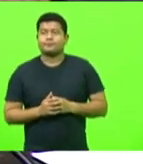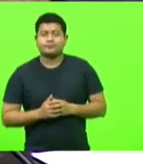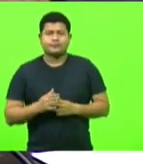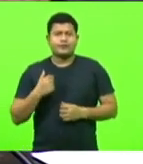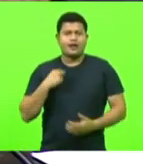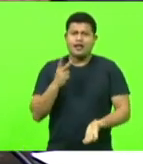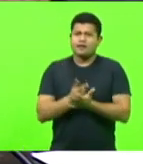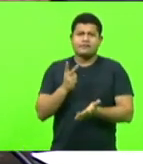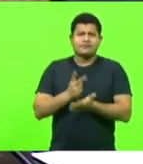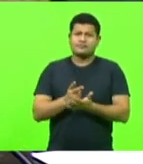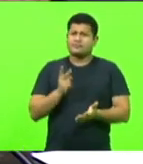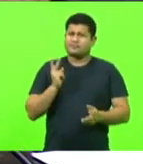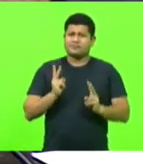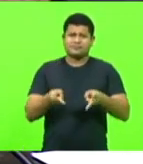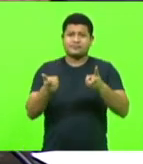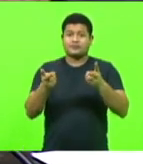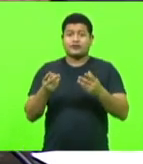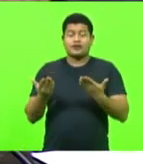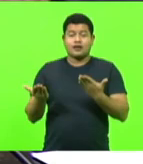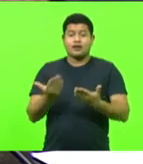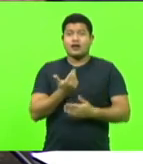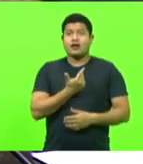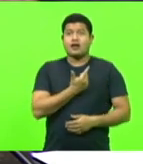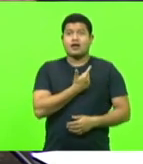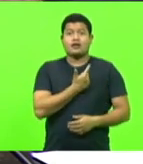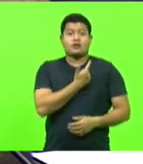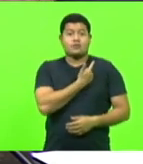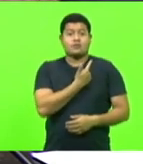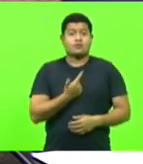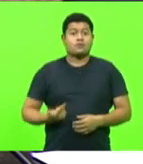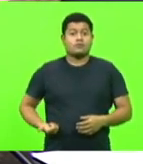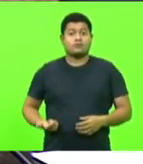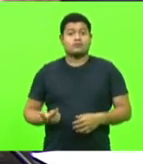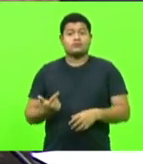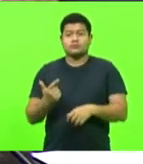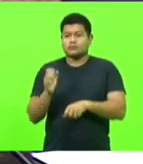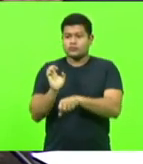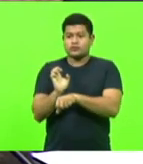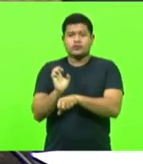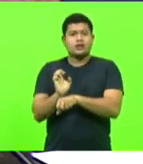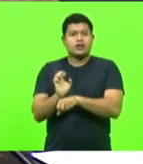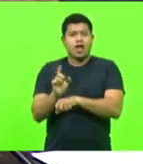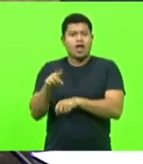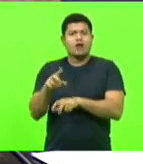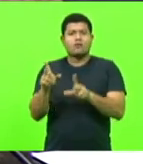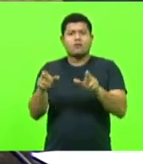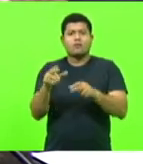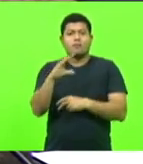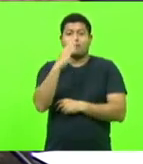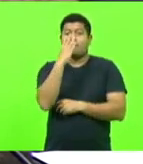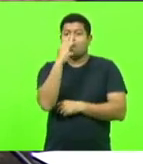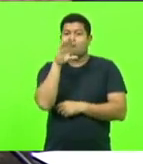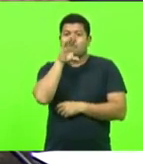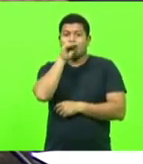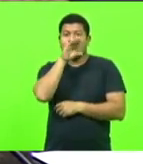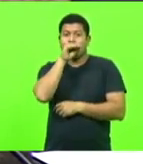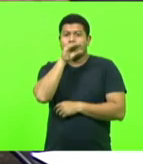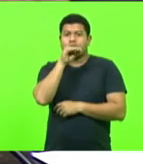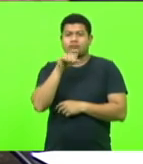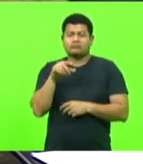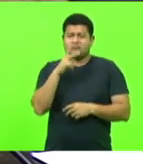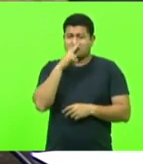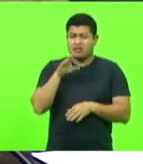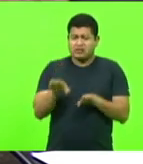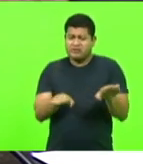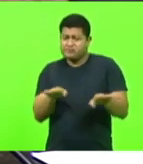Estado brasileiro ele é como um pato. É isso mesmo, é como um pato. ele não caminha direito, ele não